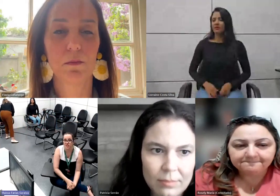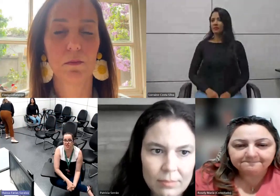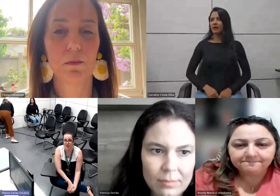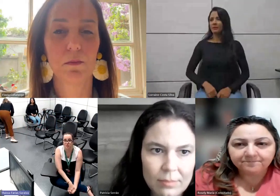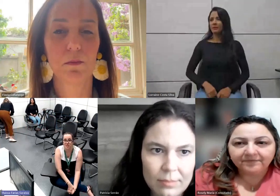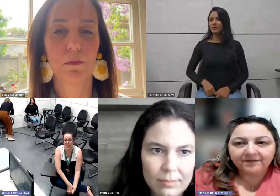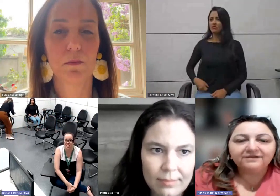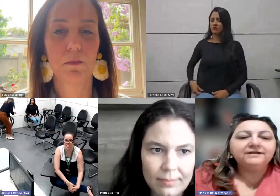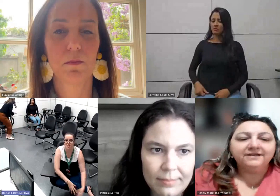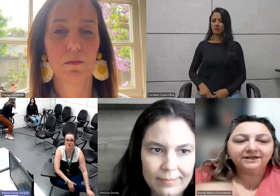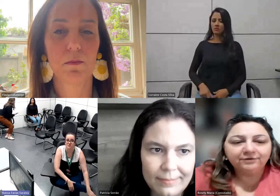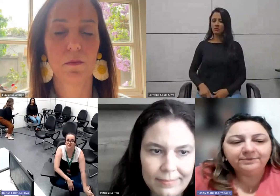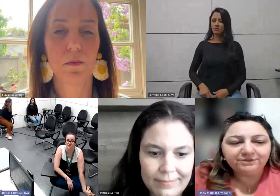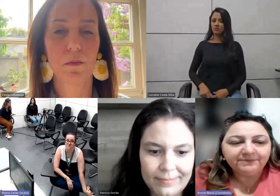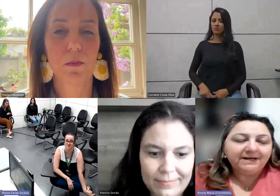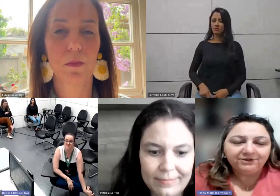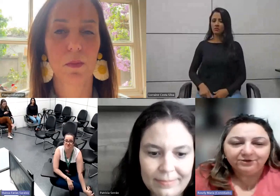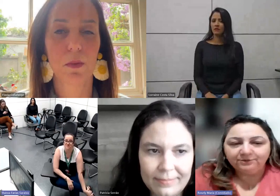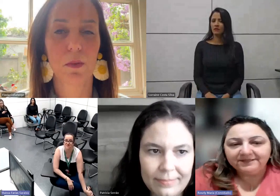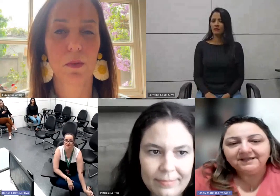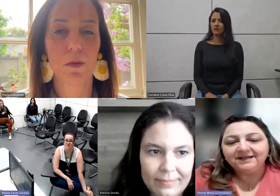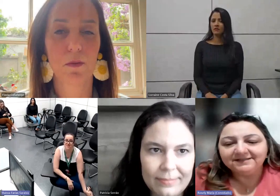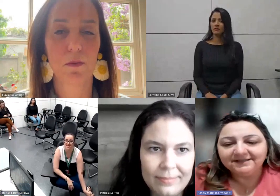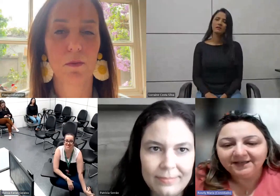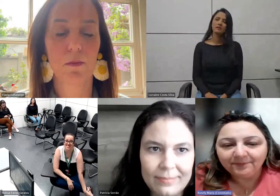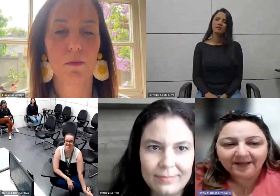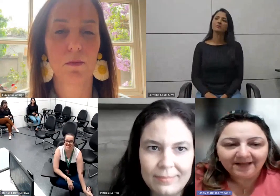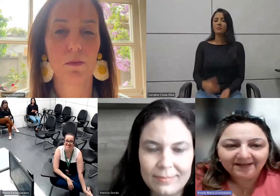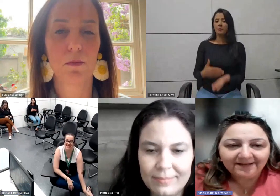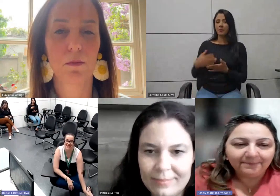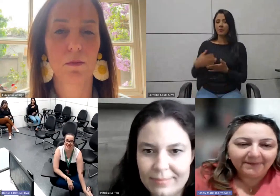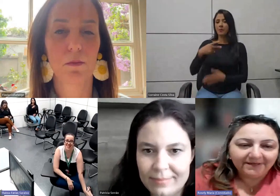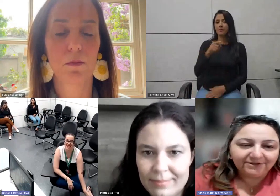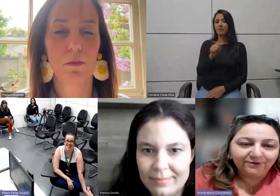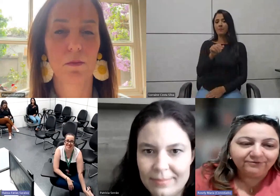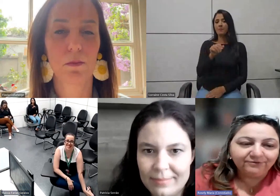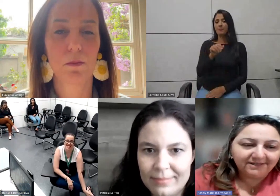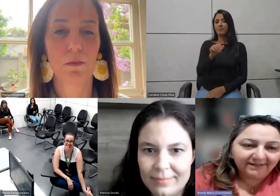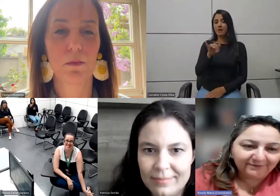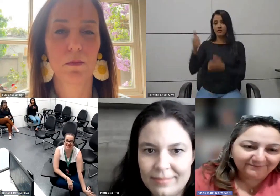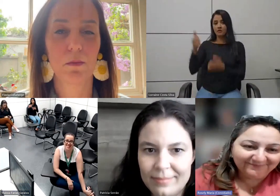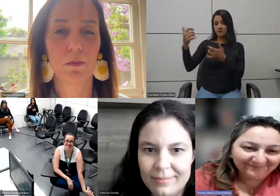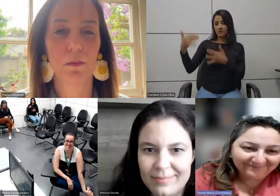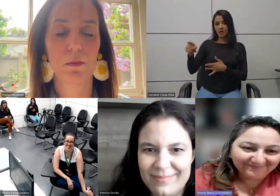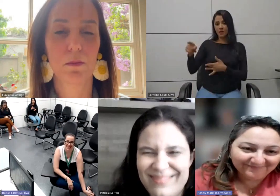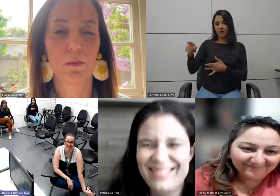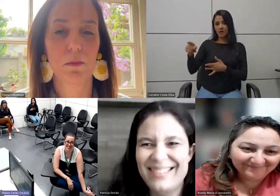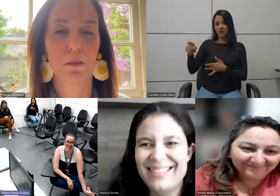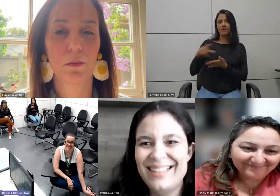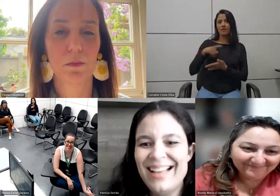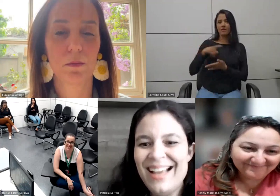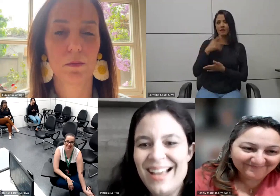Roseli, você quer começar? Eu vou pedir para a Pathy começar essa, é uma área que a Pathy tem um vozeirão.